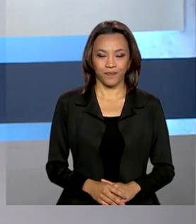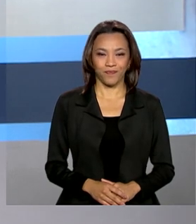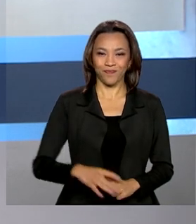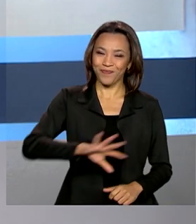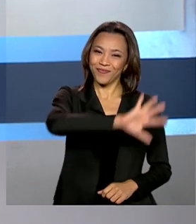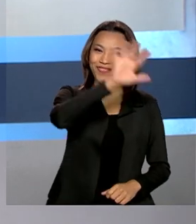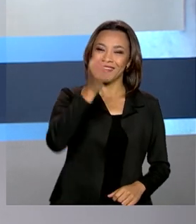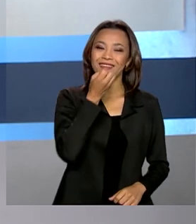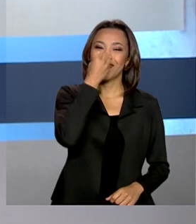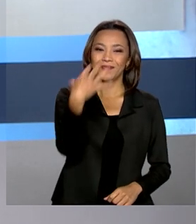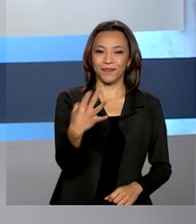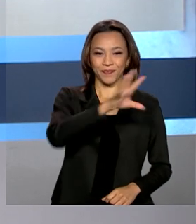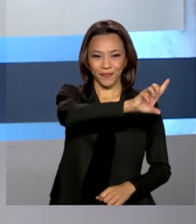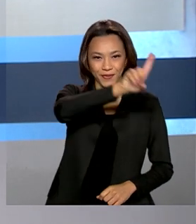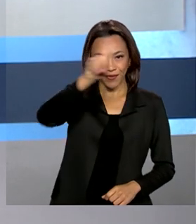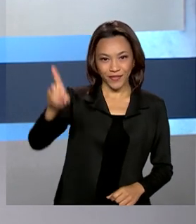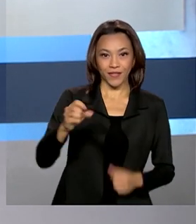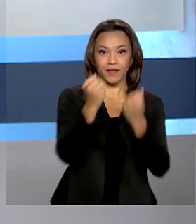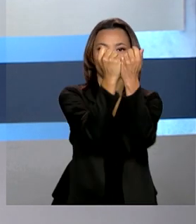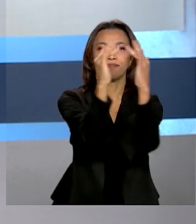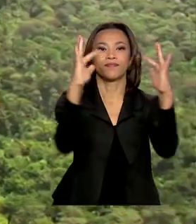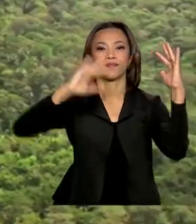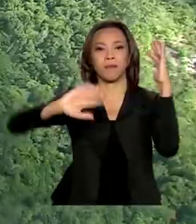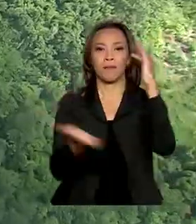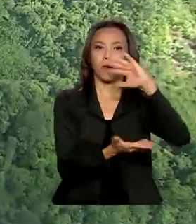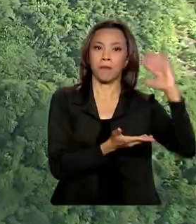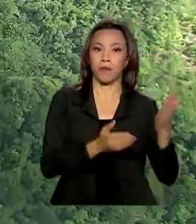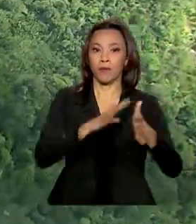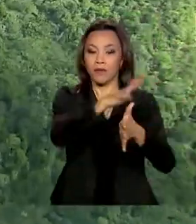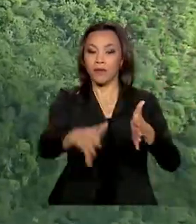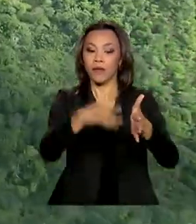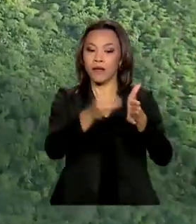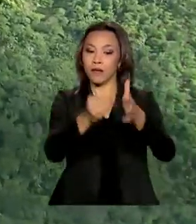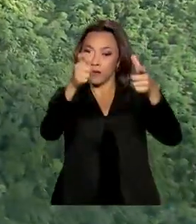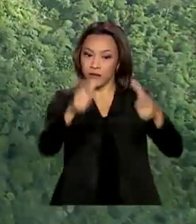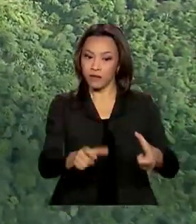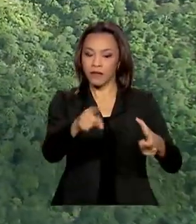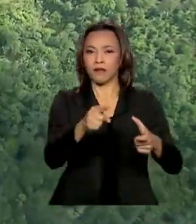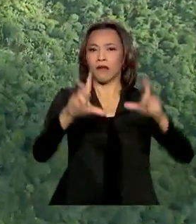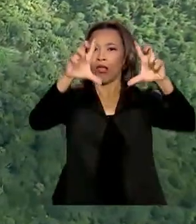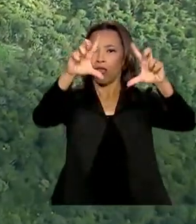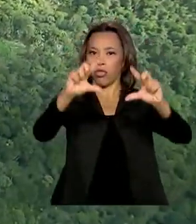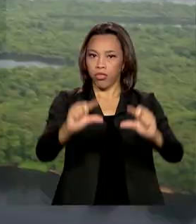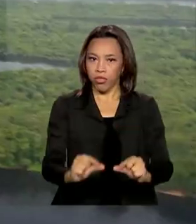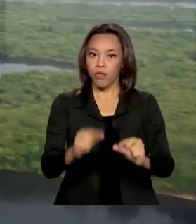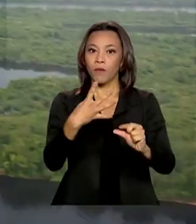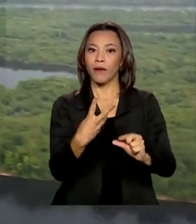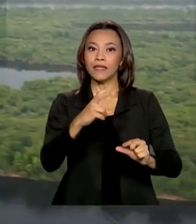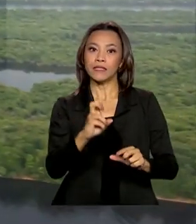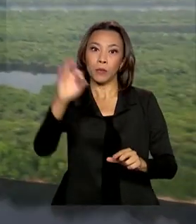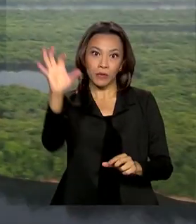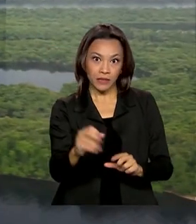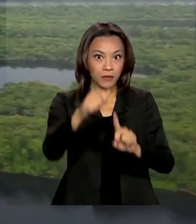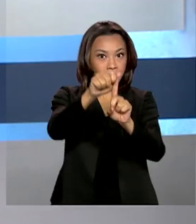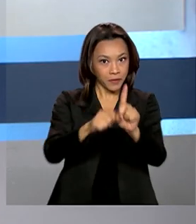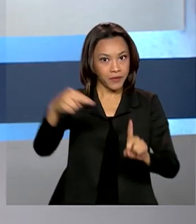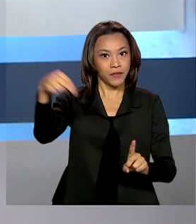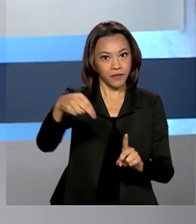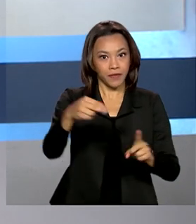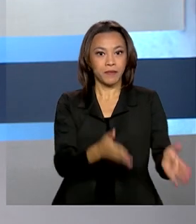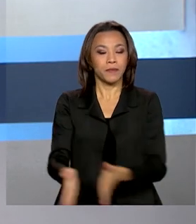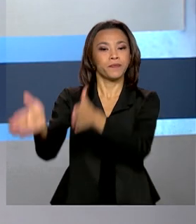Olá, bom dia! Desmatamento na Amazônia registra queda de 45% em novembro.